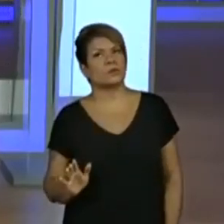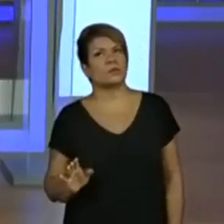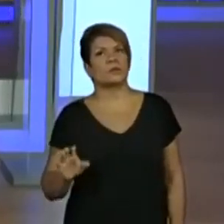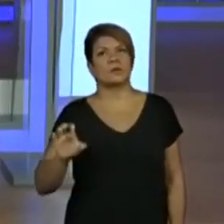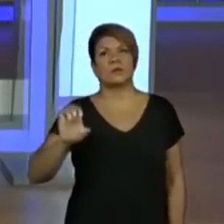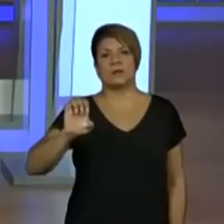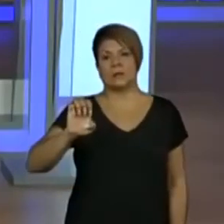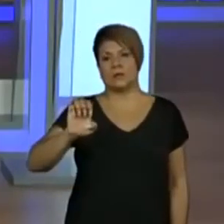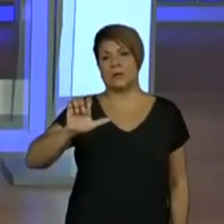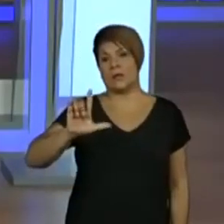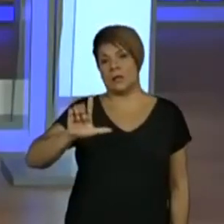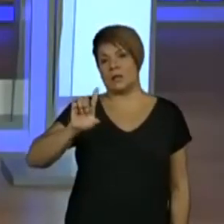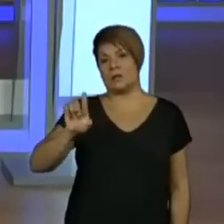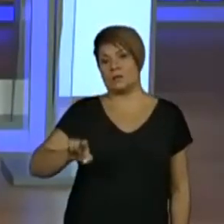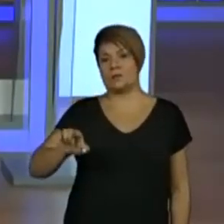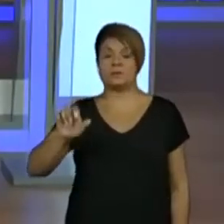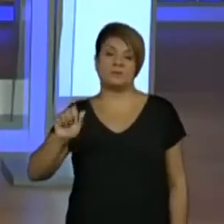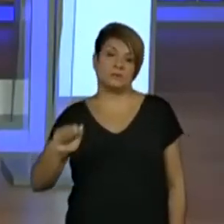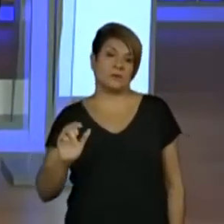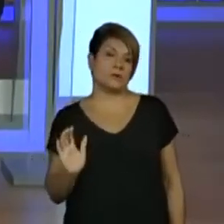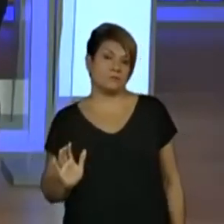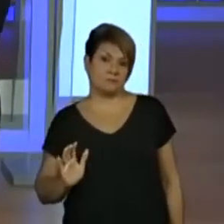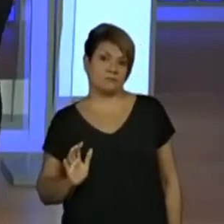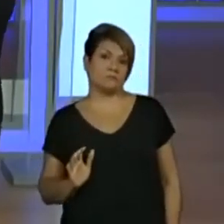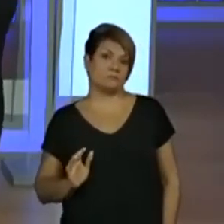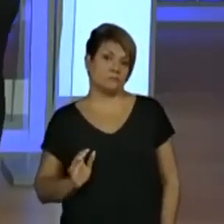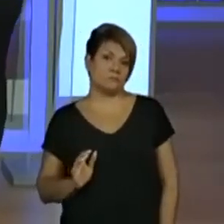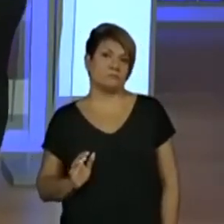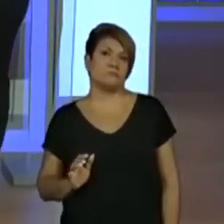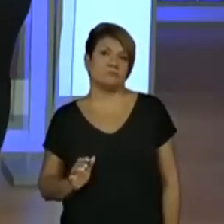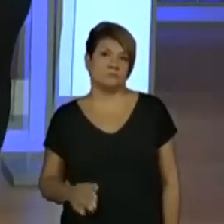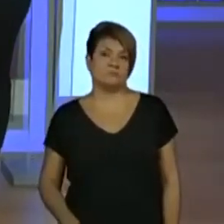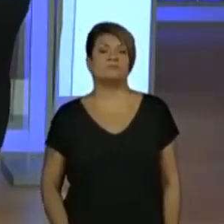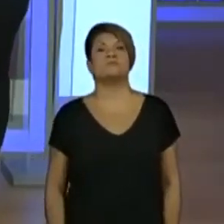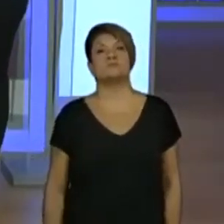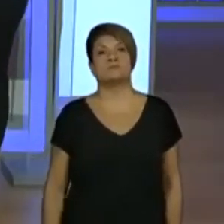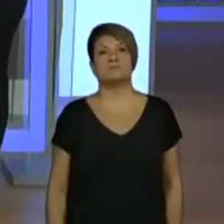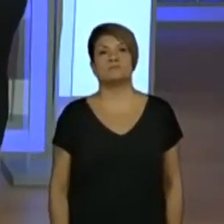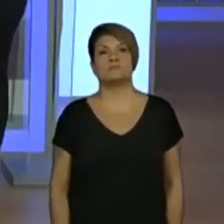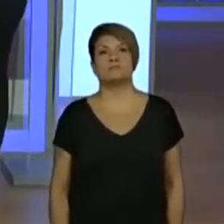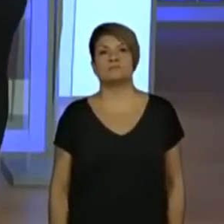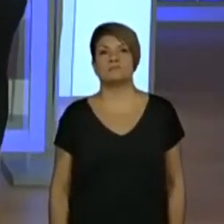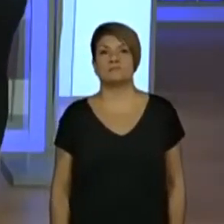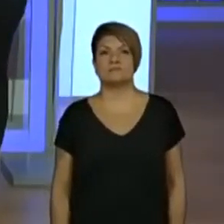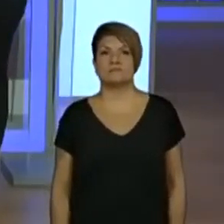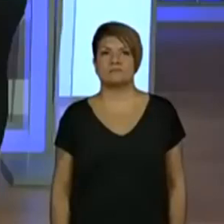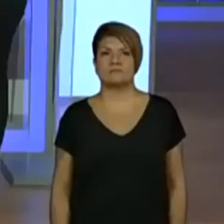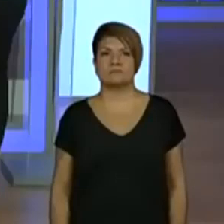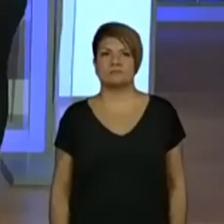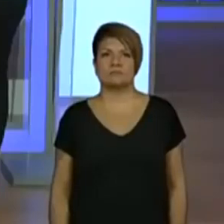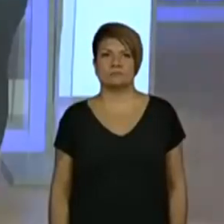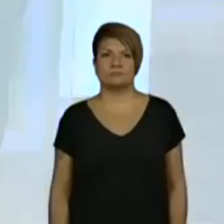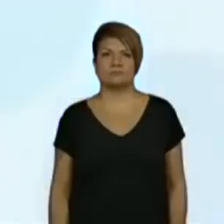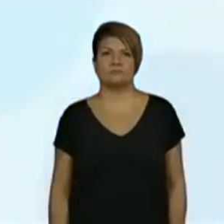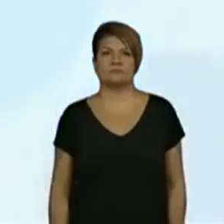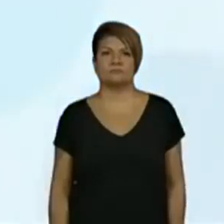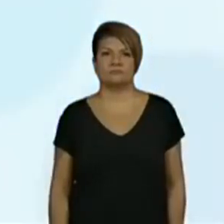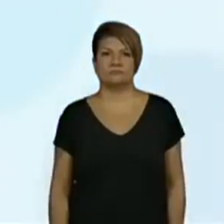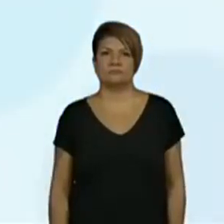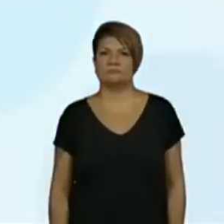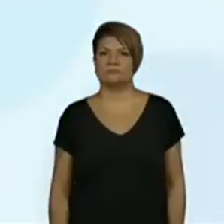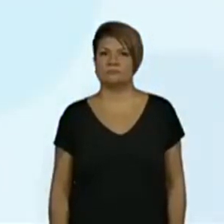Elza, ajuda a gente a escrever o L do Uriel. Sim, então vamos colocar. Até porque tem uma personagem que alguns devem gostar.